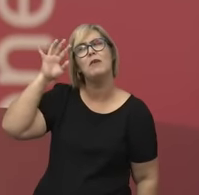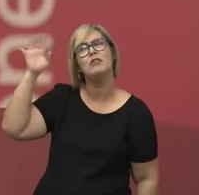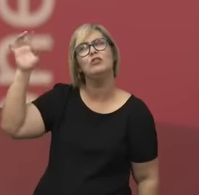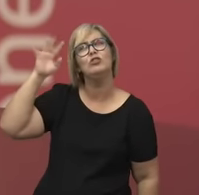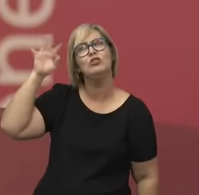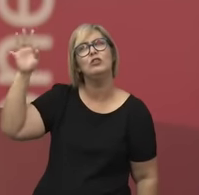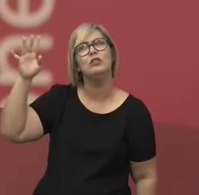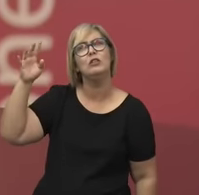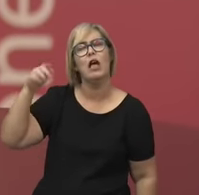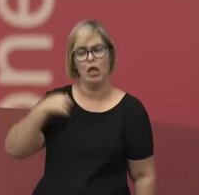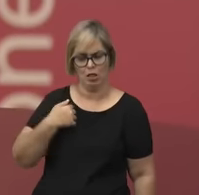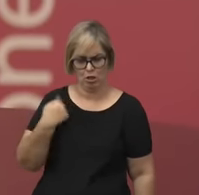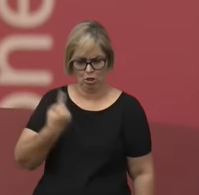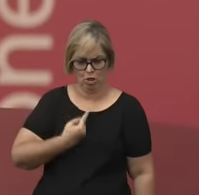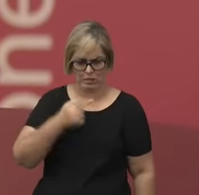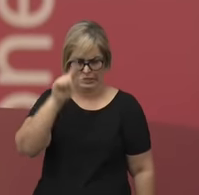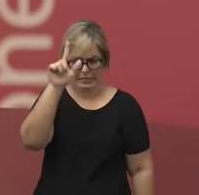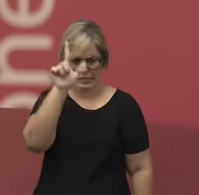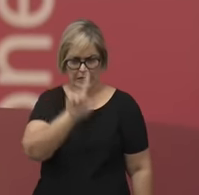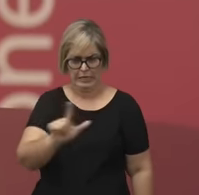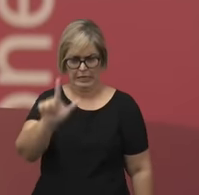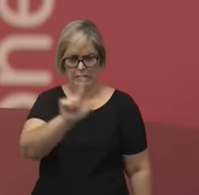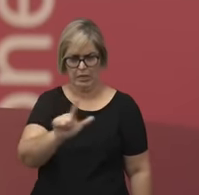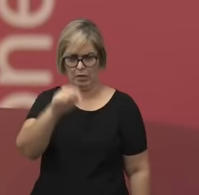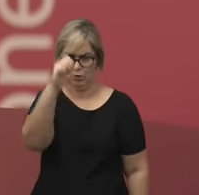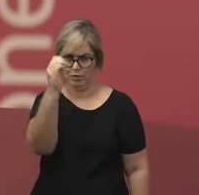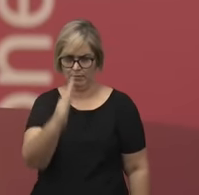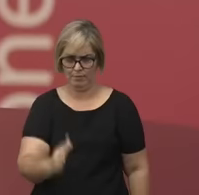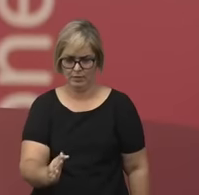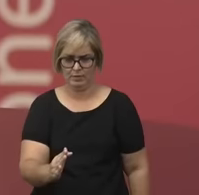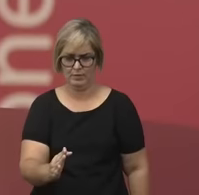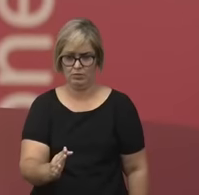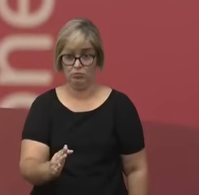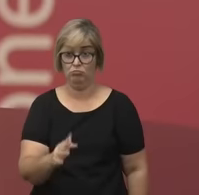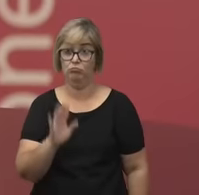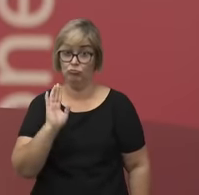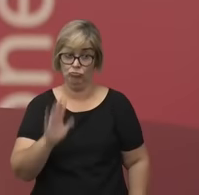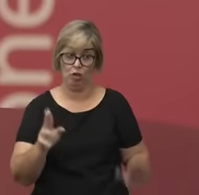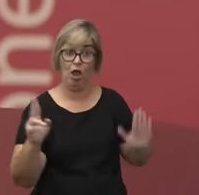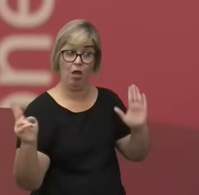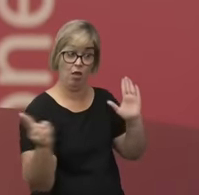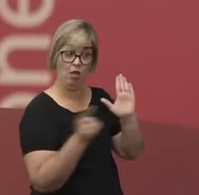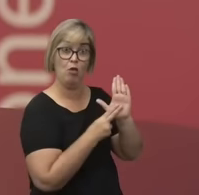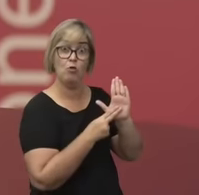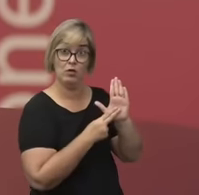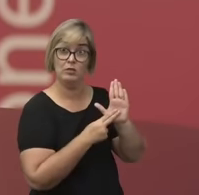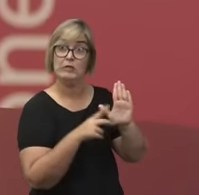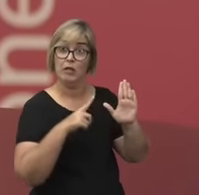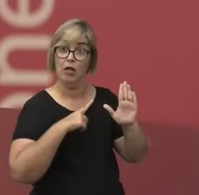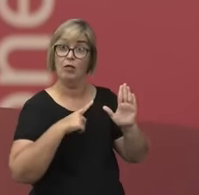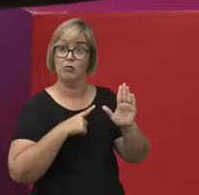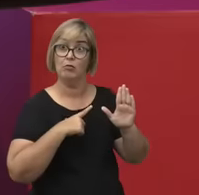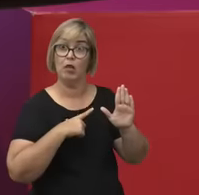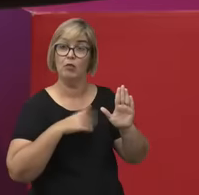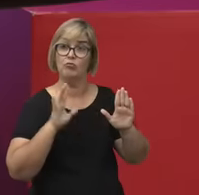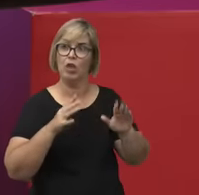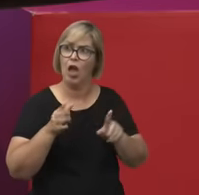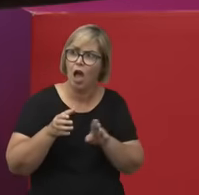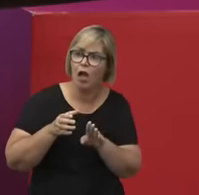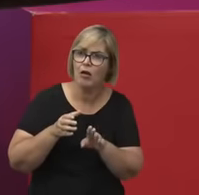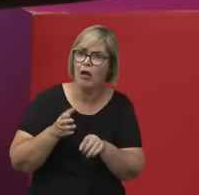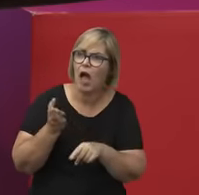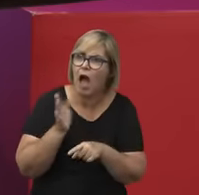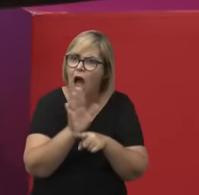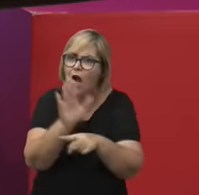reconhecida como, assim, tendo feito grandes contribuições para a literatura universal hoje, né?